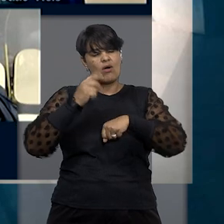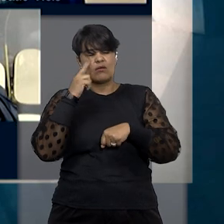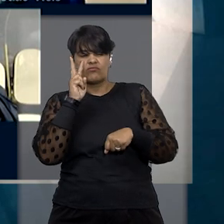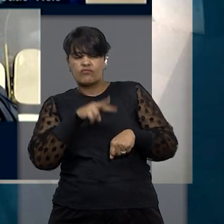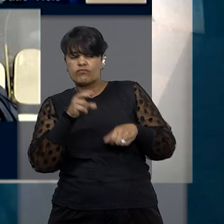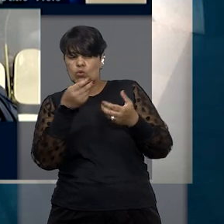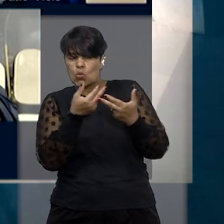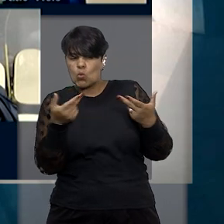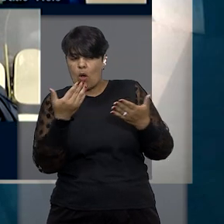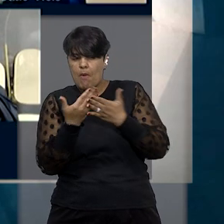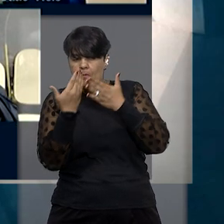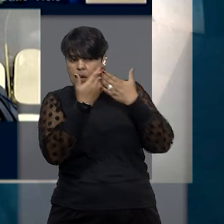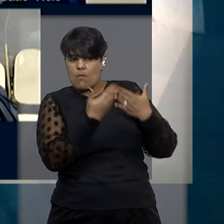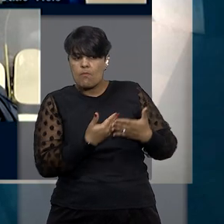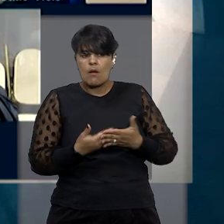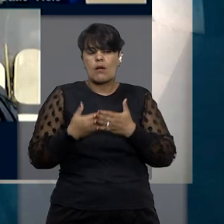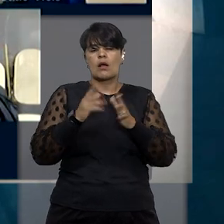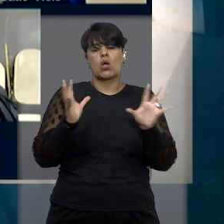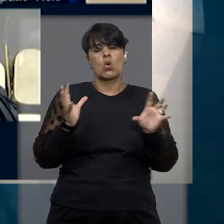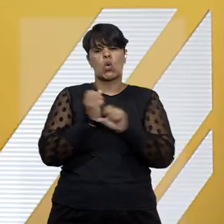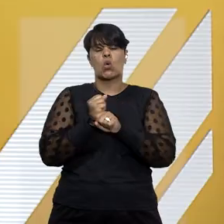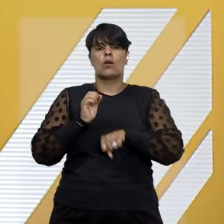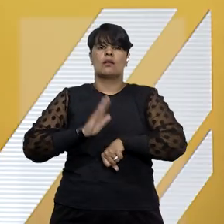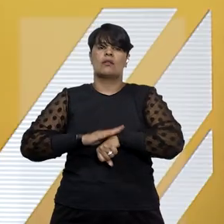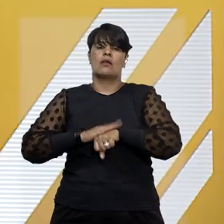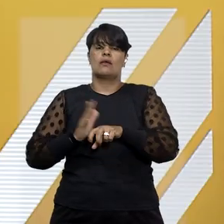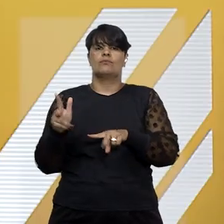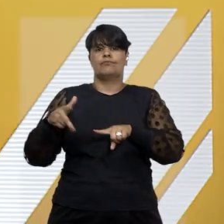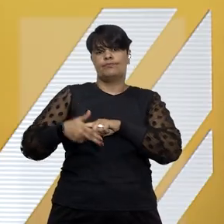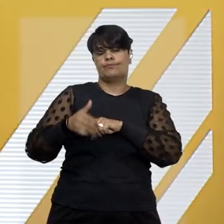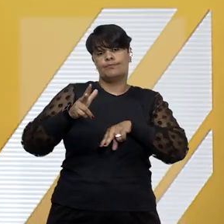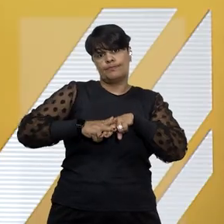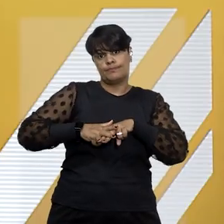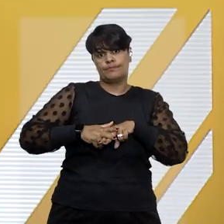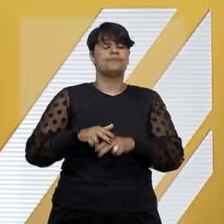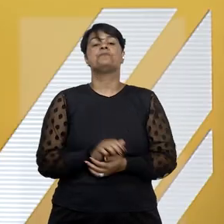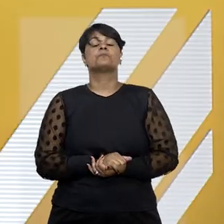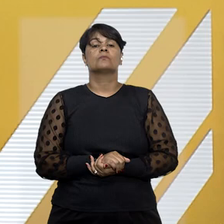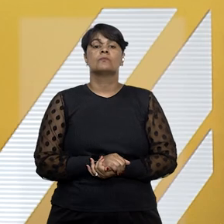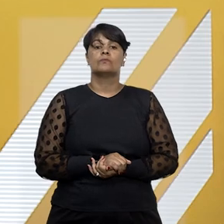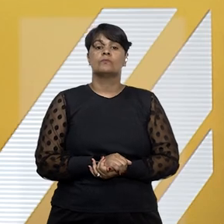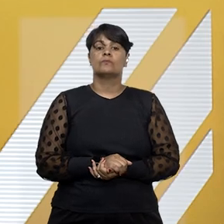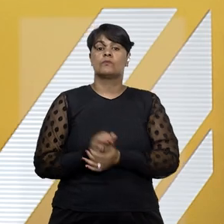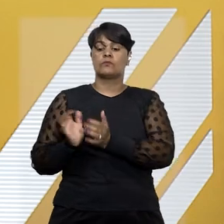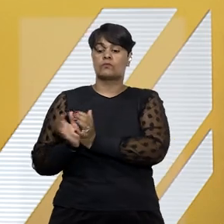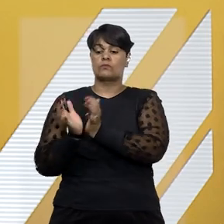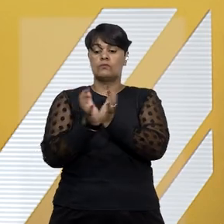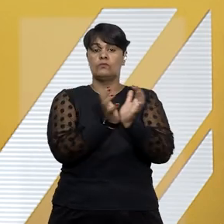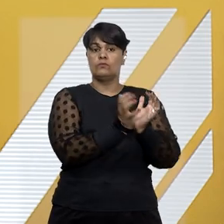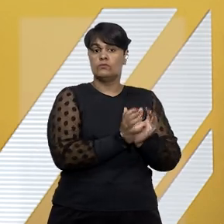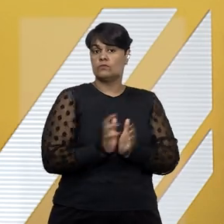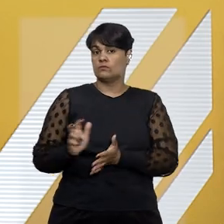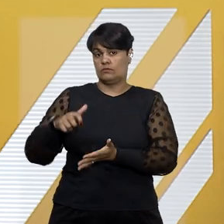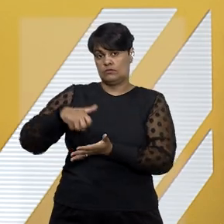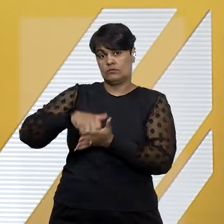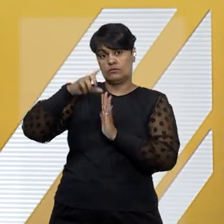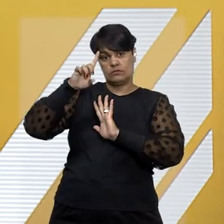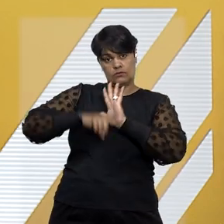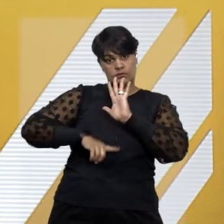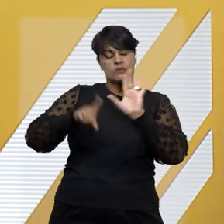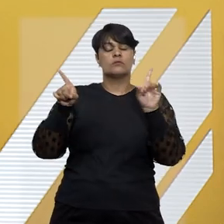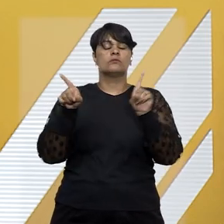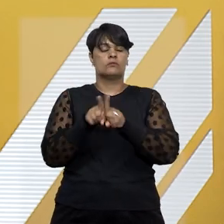judiciais para a aplicação da pena base. Os colegiados de direito penal também julgaram processos